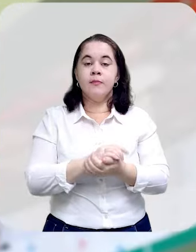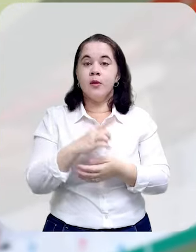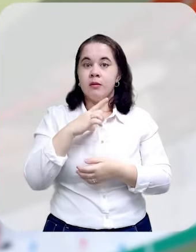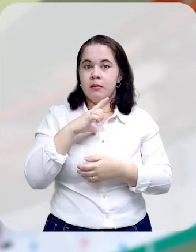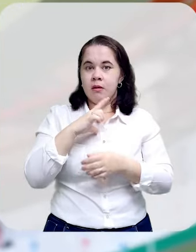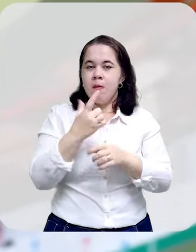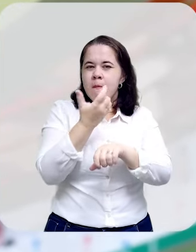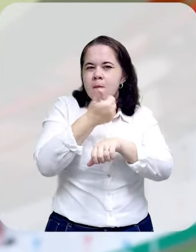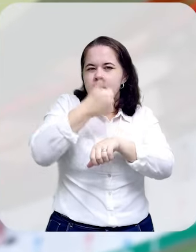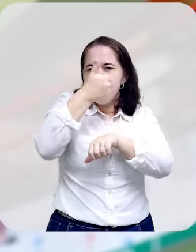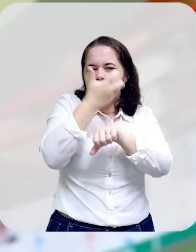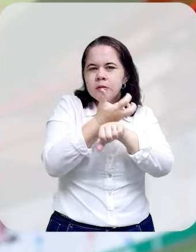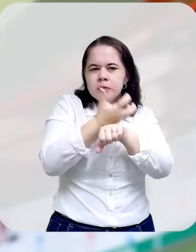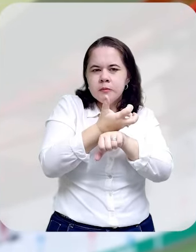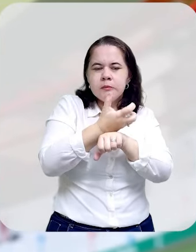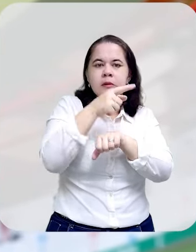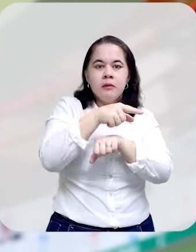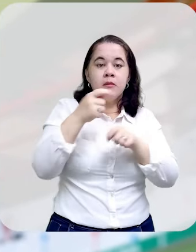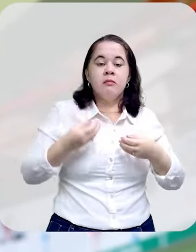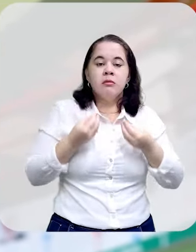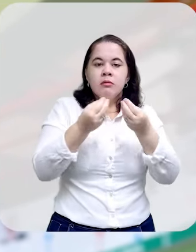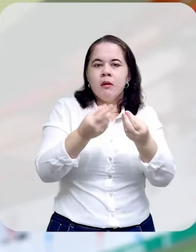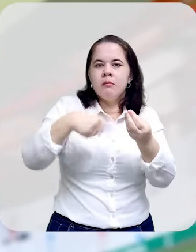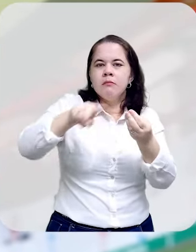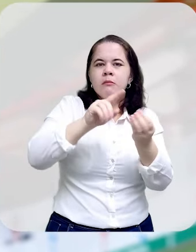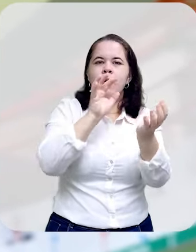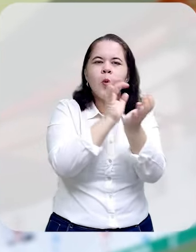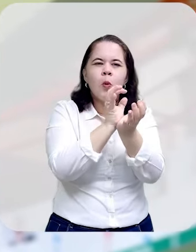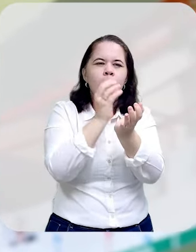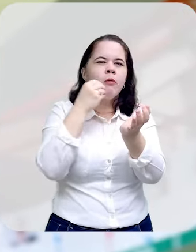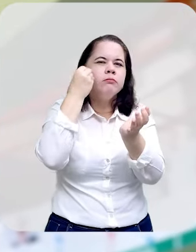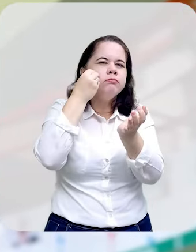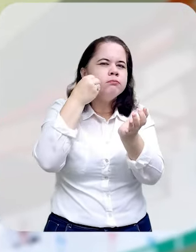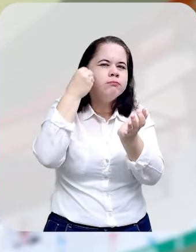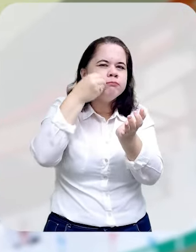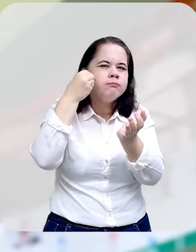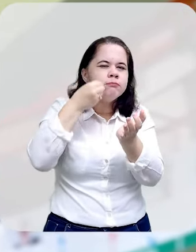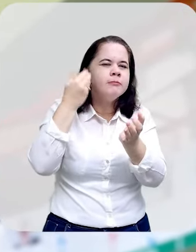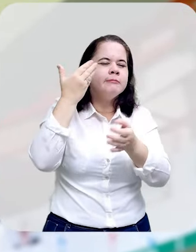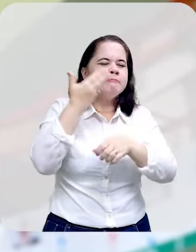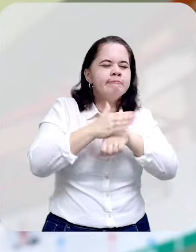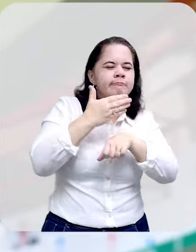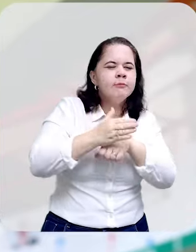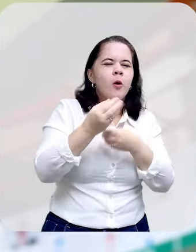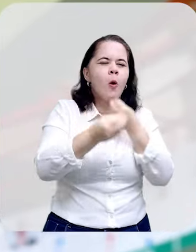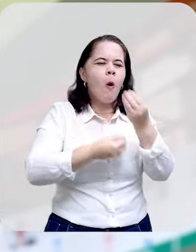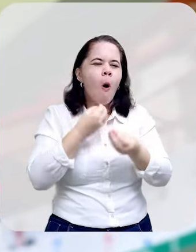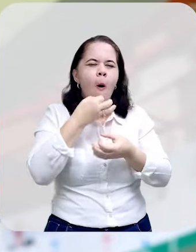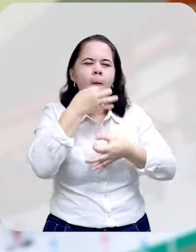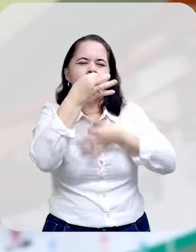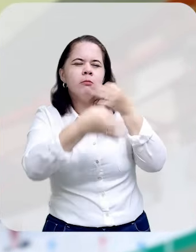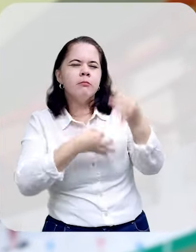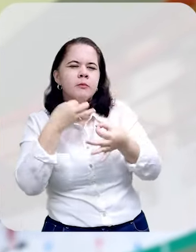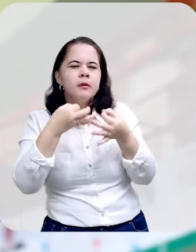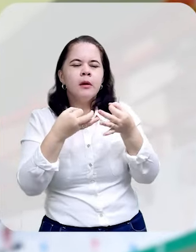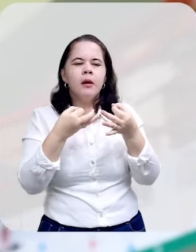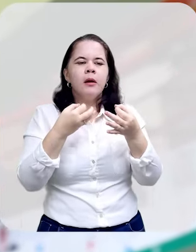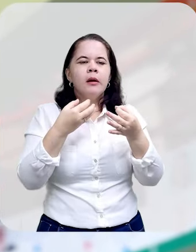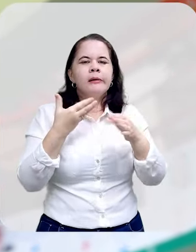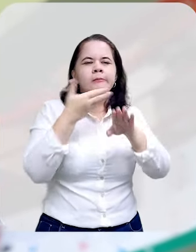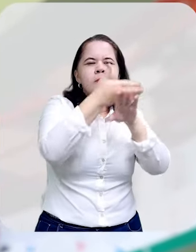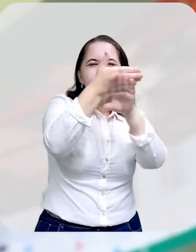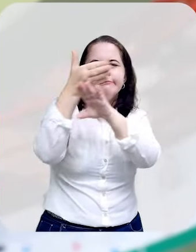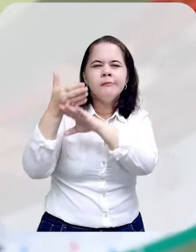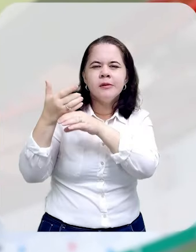A gente encerra esse primeiro módulo com a oportunidade dos residentes trazerem uma grande síntese do que eles vivenciaram